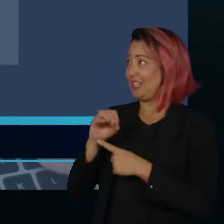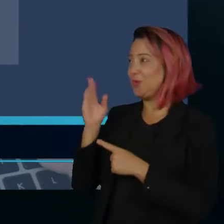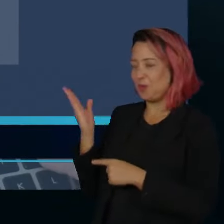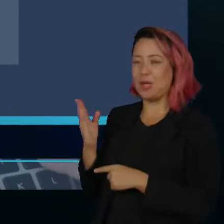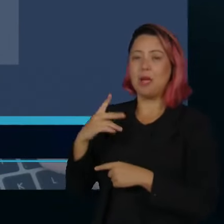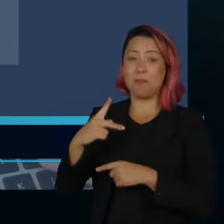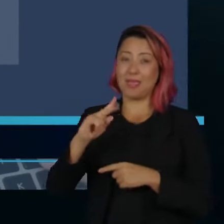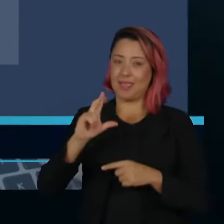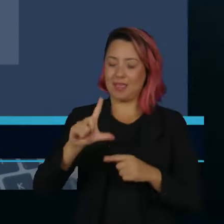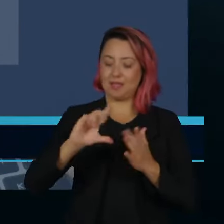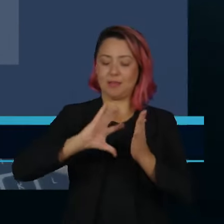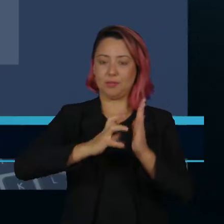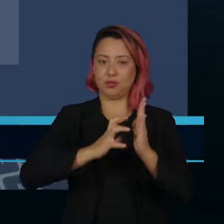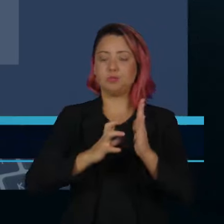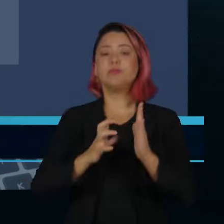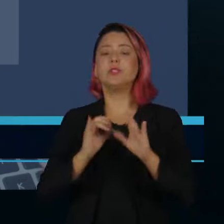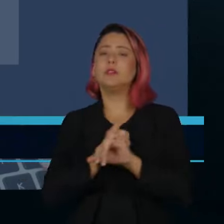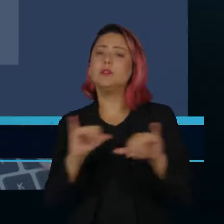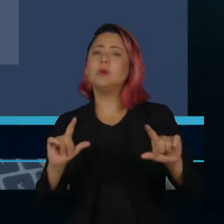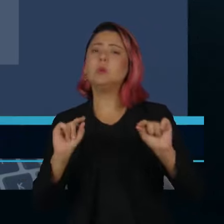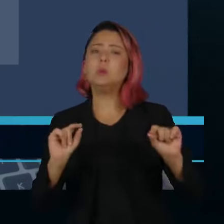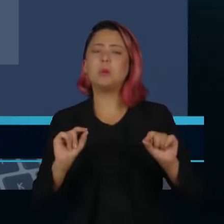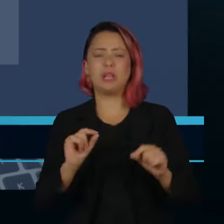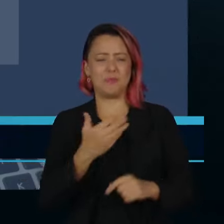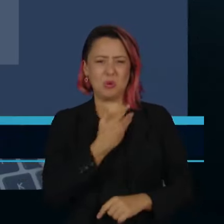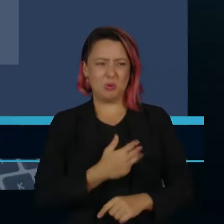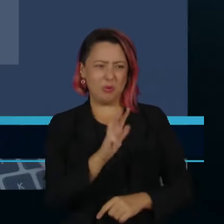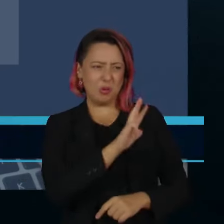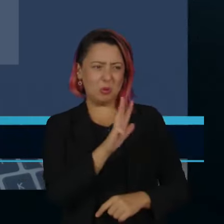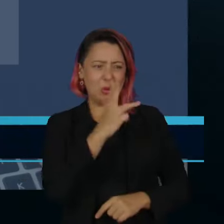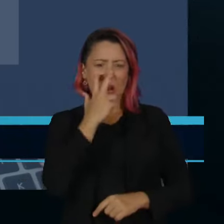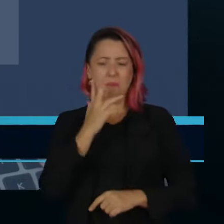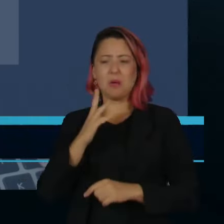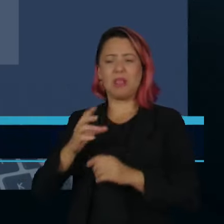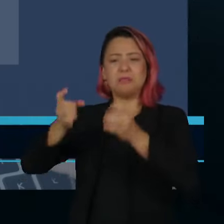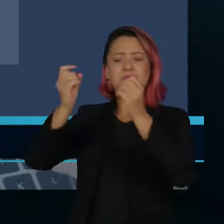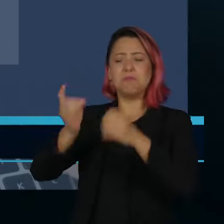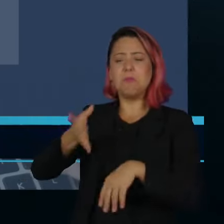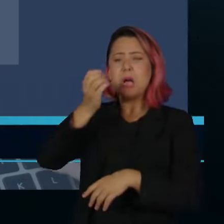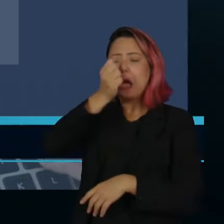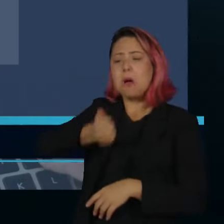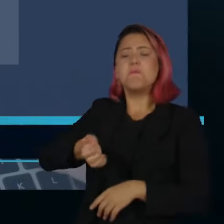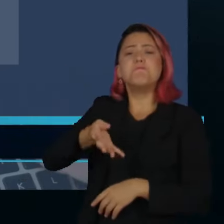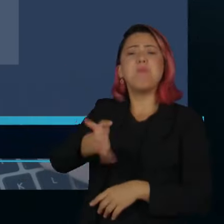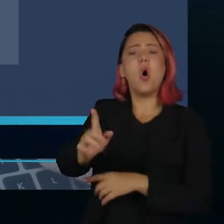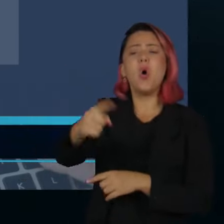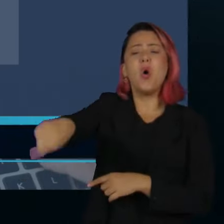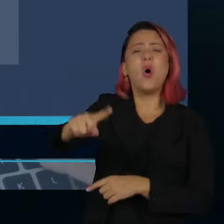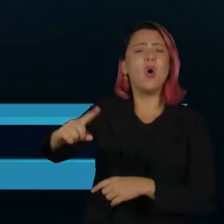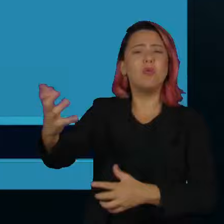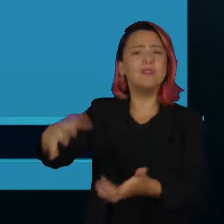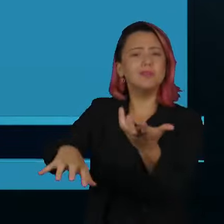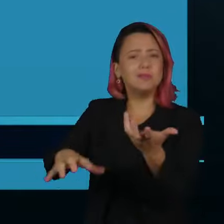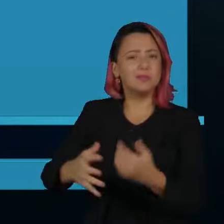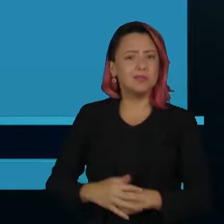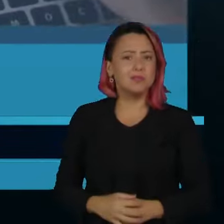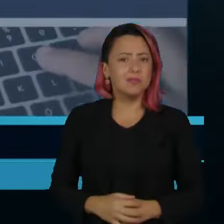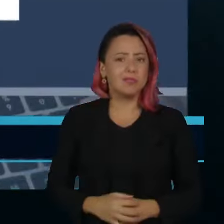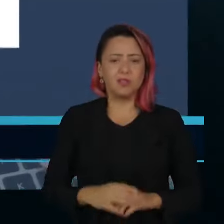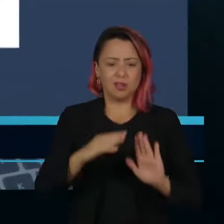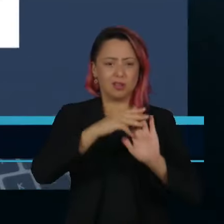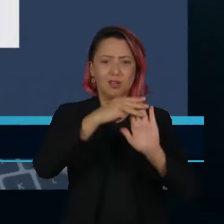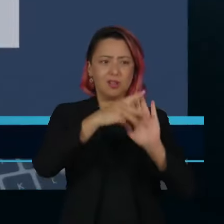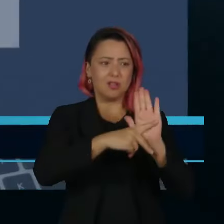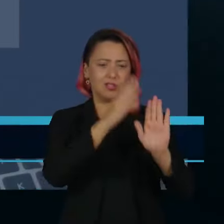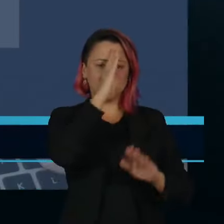social que o governo Lula atropela o Congresso, anulando a desoneração por medida provisória. Senador